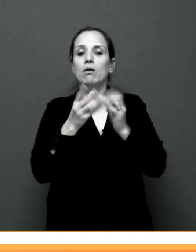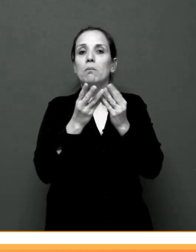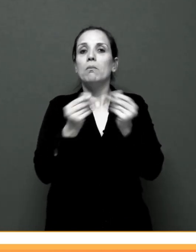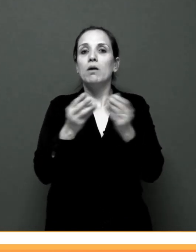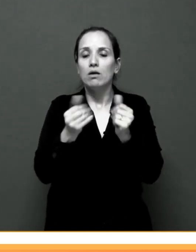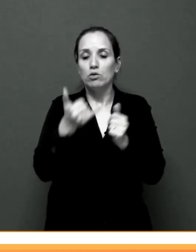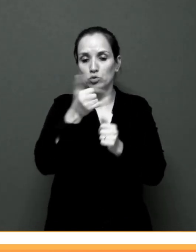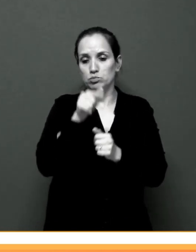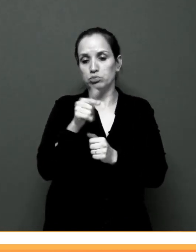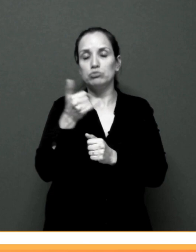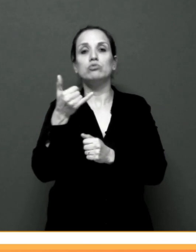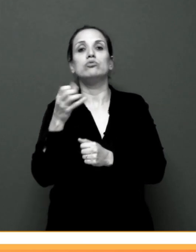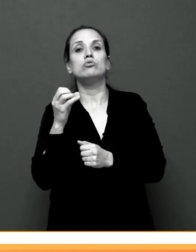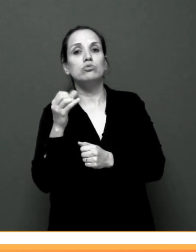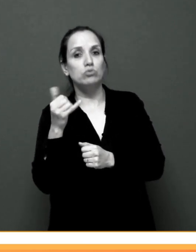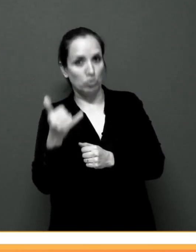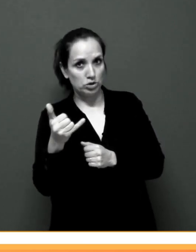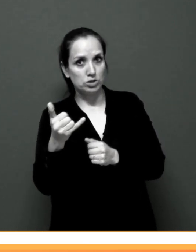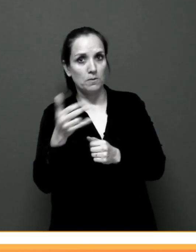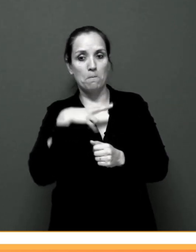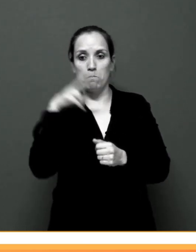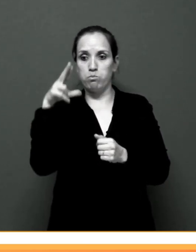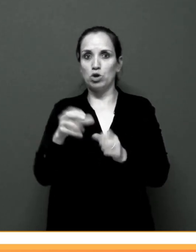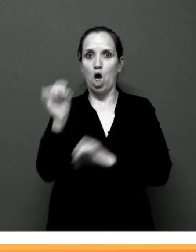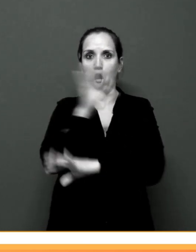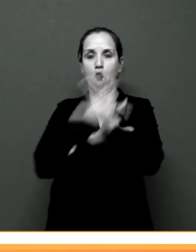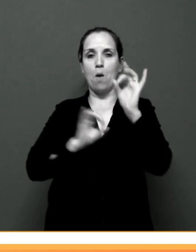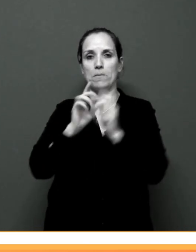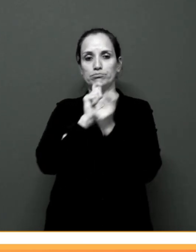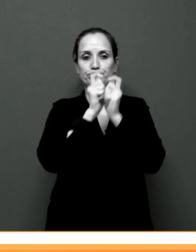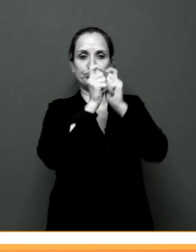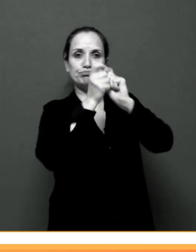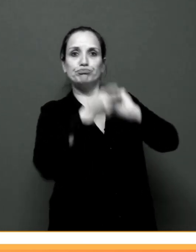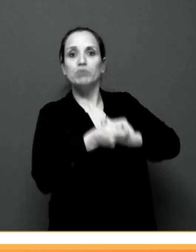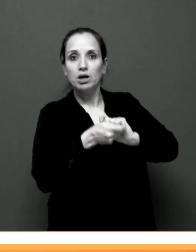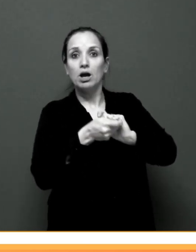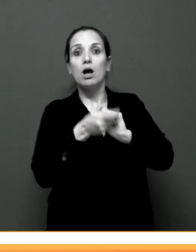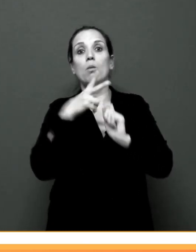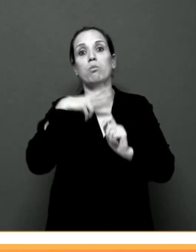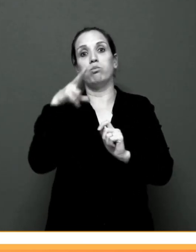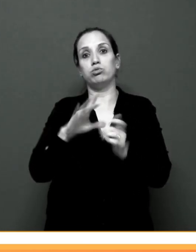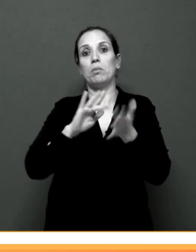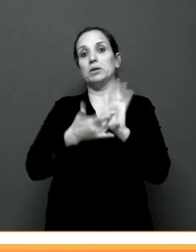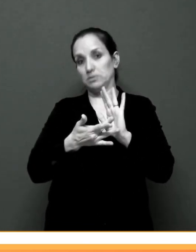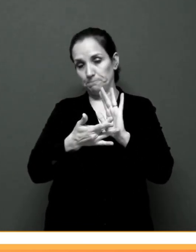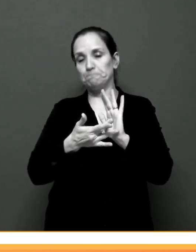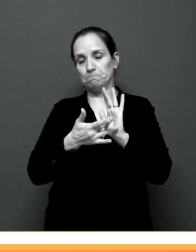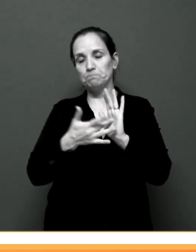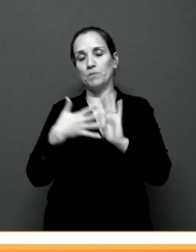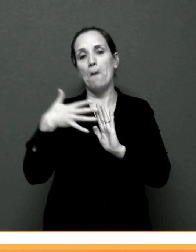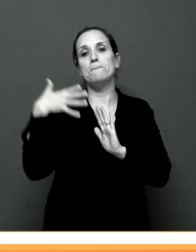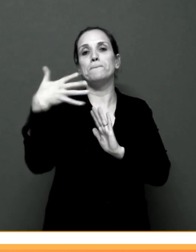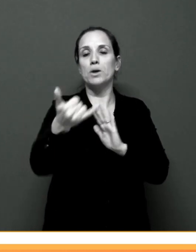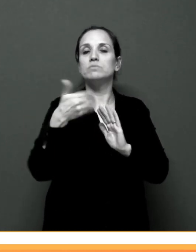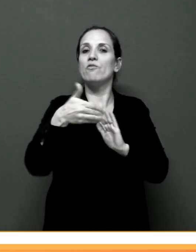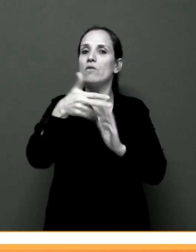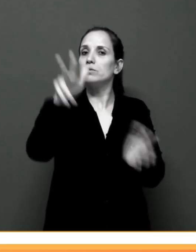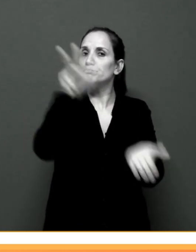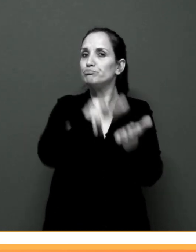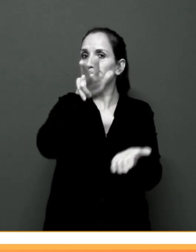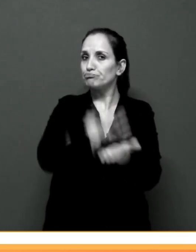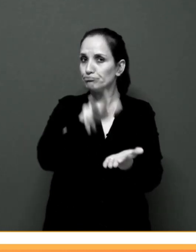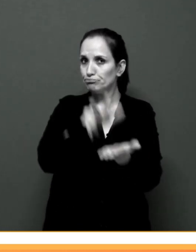.2, do português europeu para o português brasileiro. A próxima etapa será a validação de